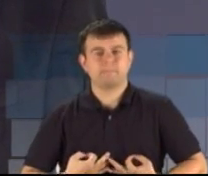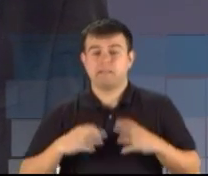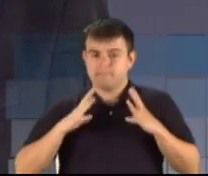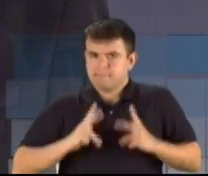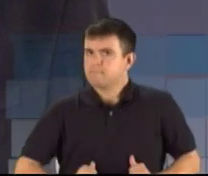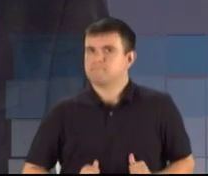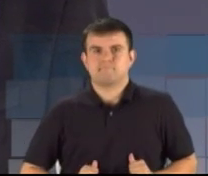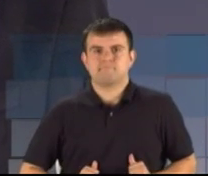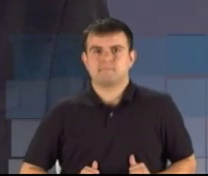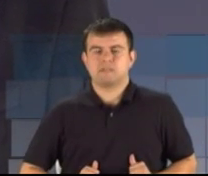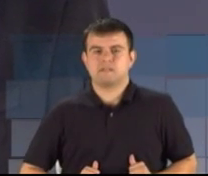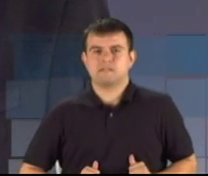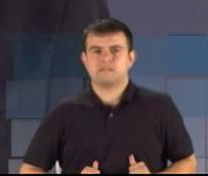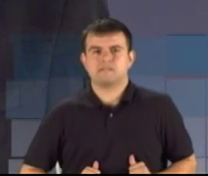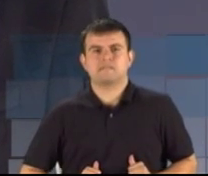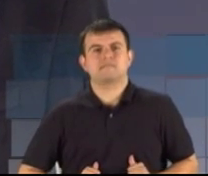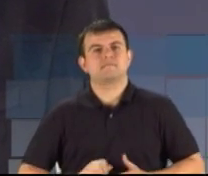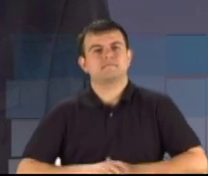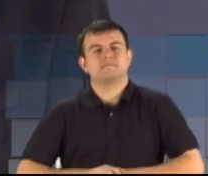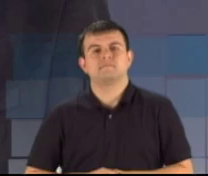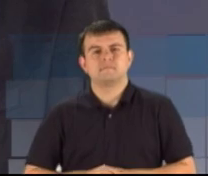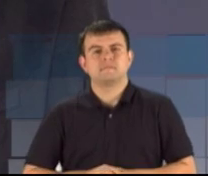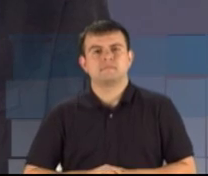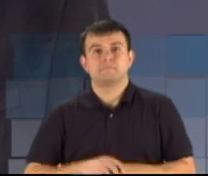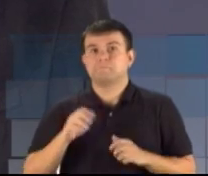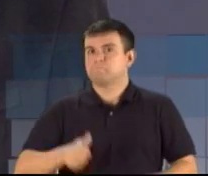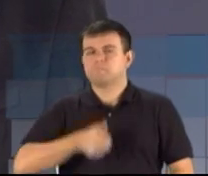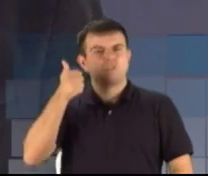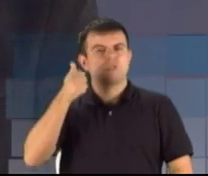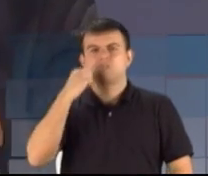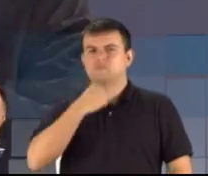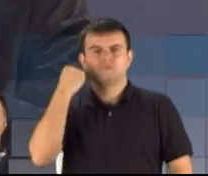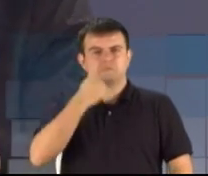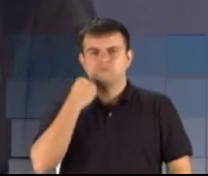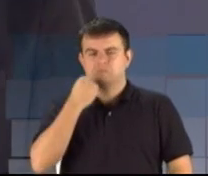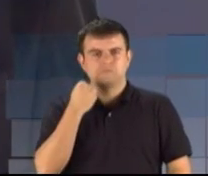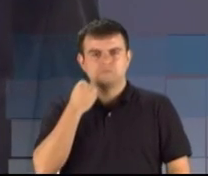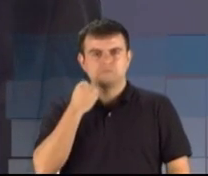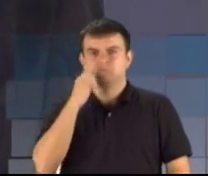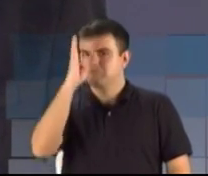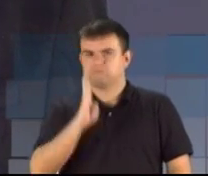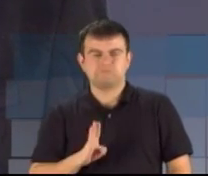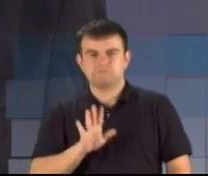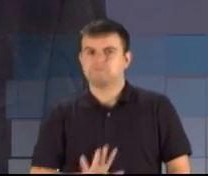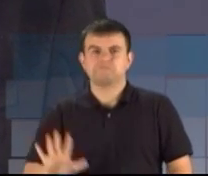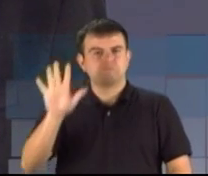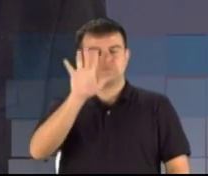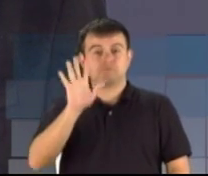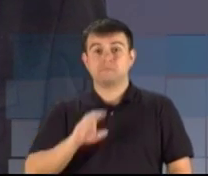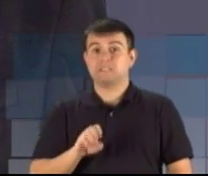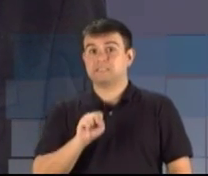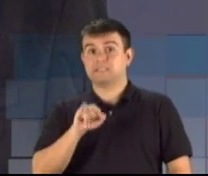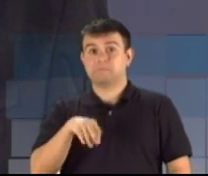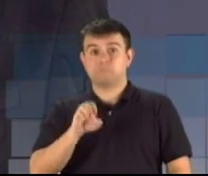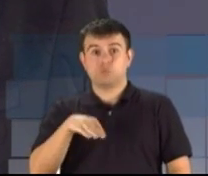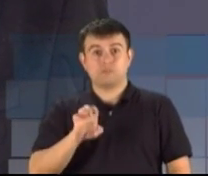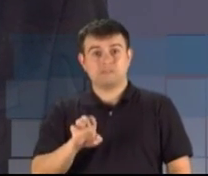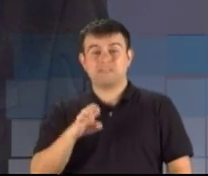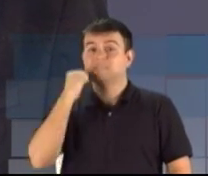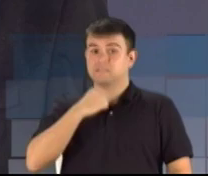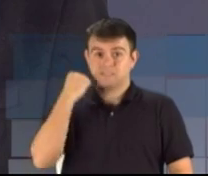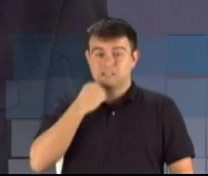senadoras do Rio Grande no Congresso Nacional. Simone Leite, para o Senado 111.